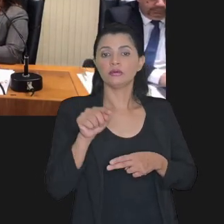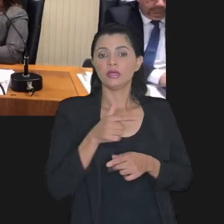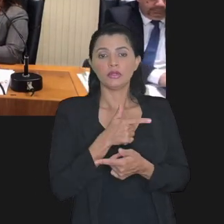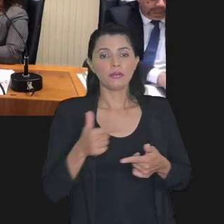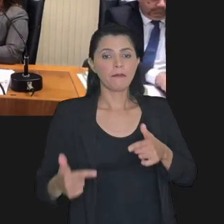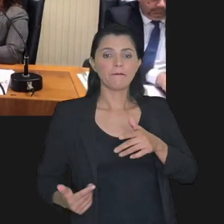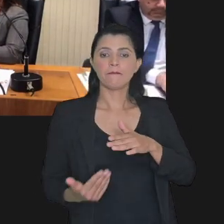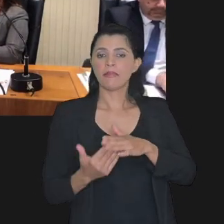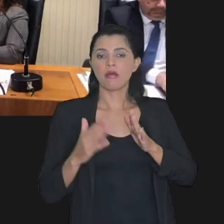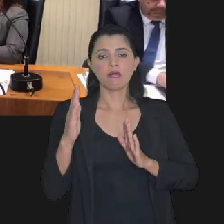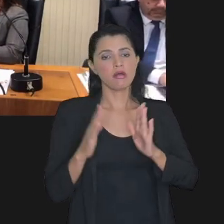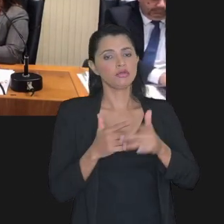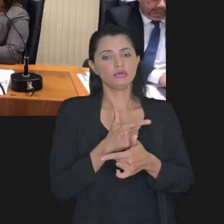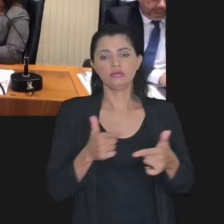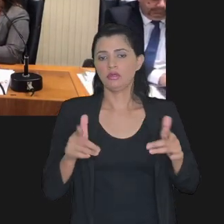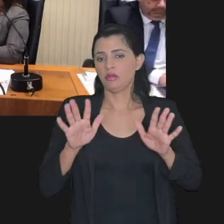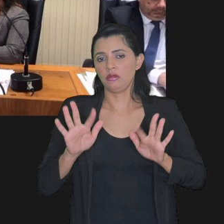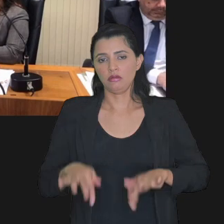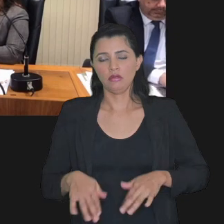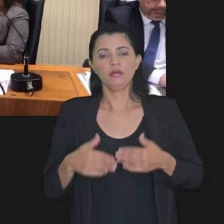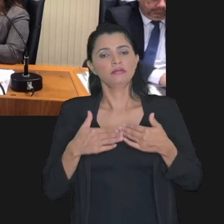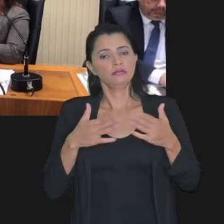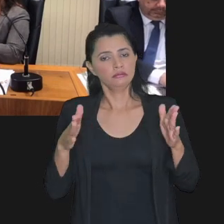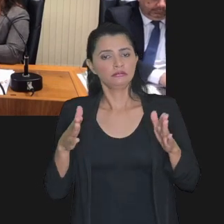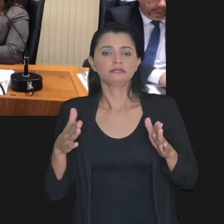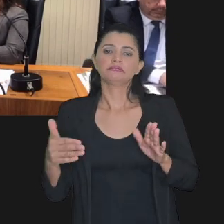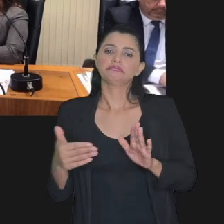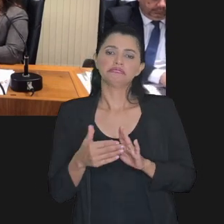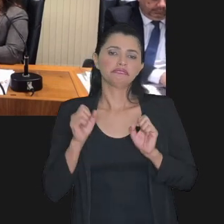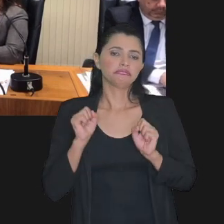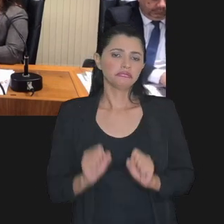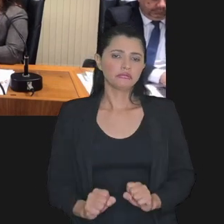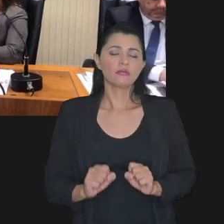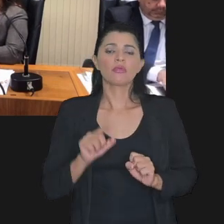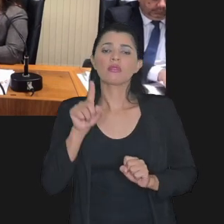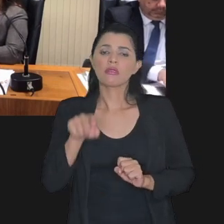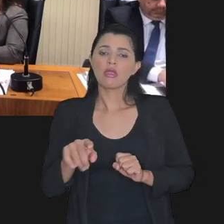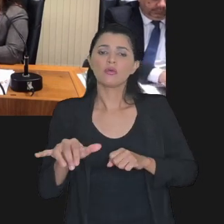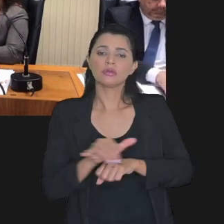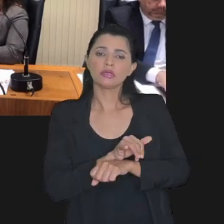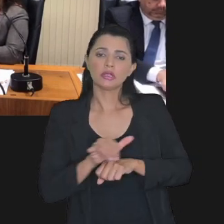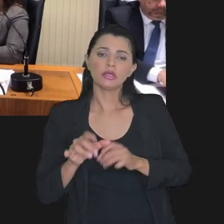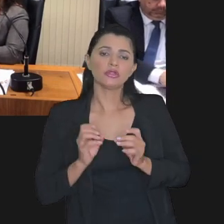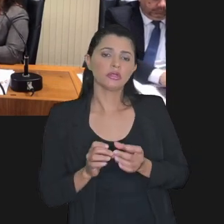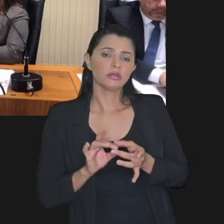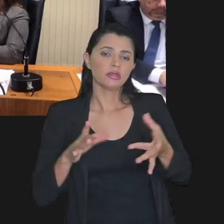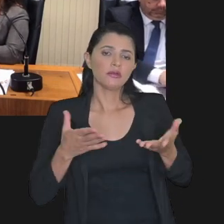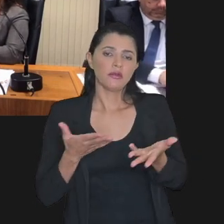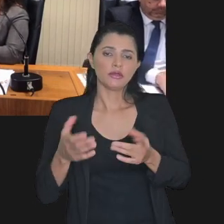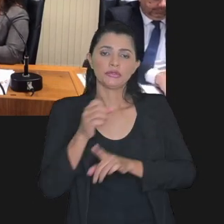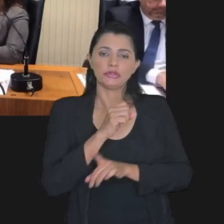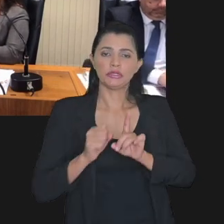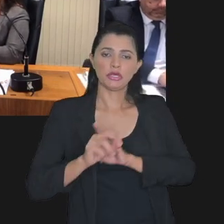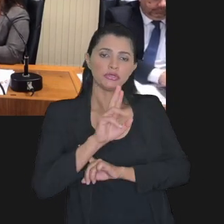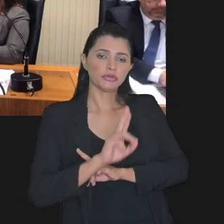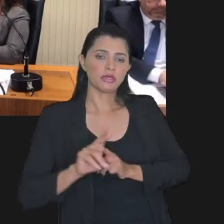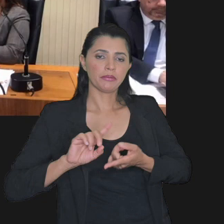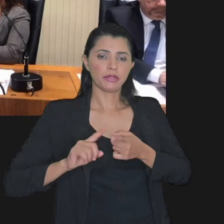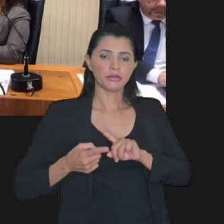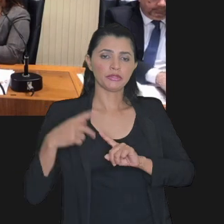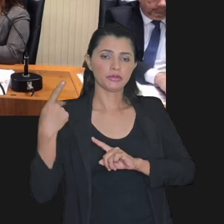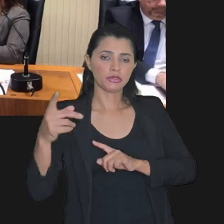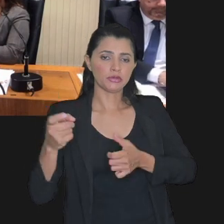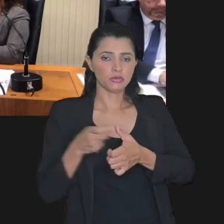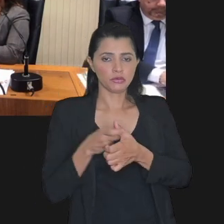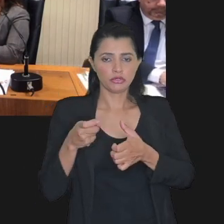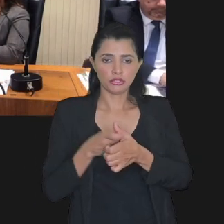ela não tem prazo para encerramento, pretende-se que a transação individual seja um meio à disposição da sociedade para negociação